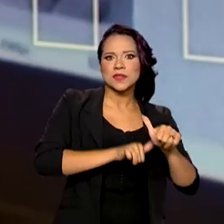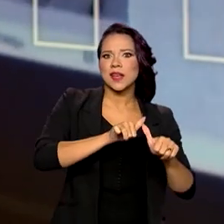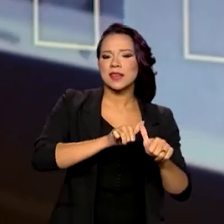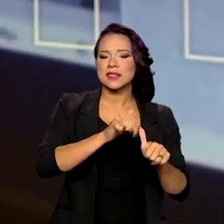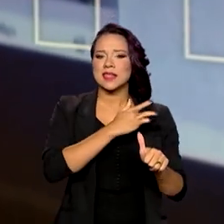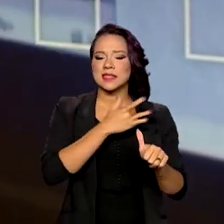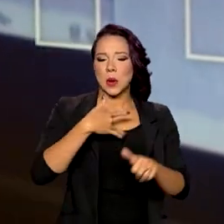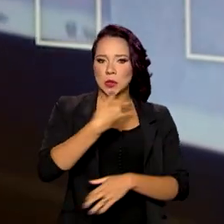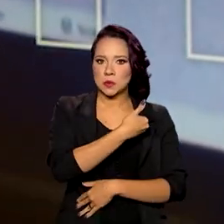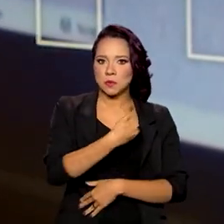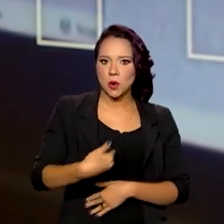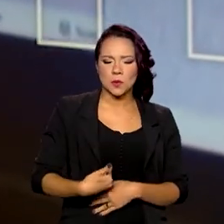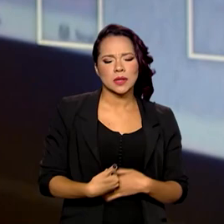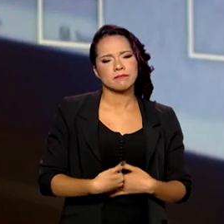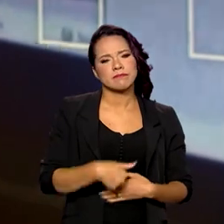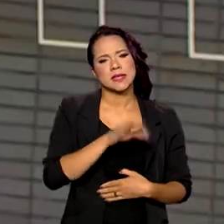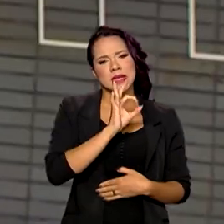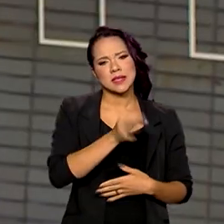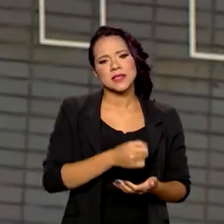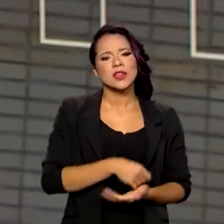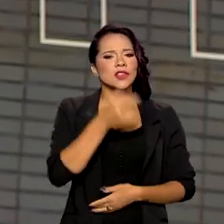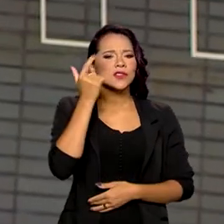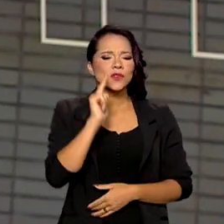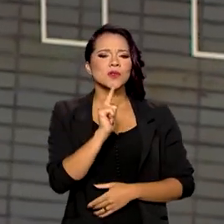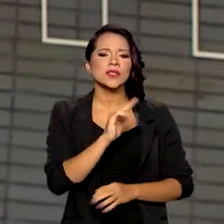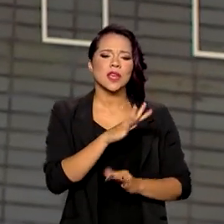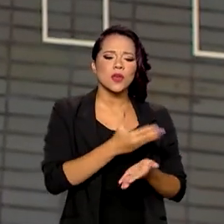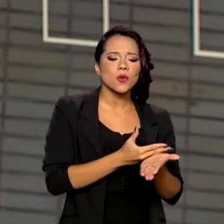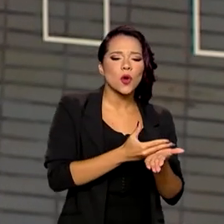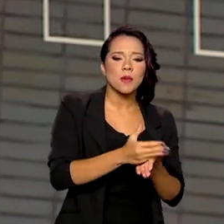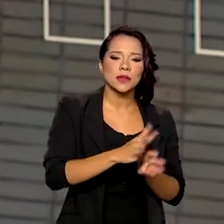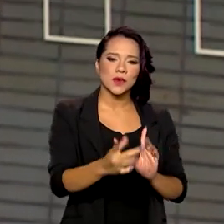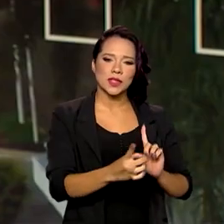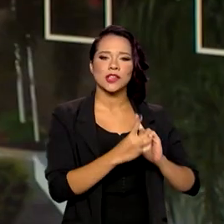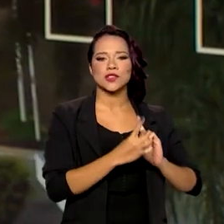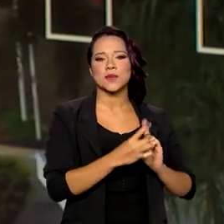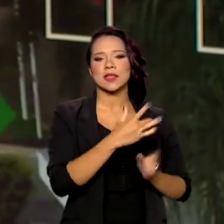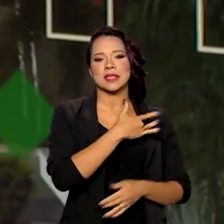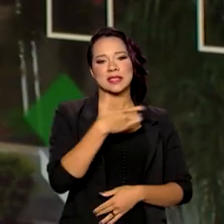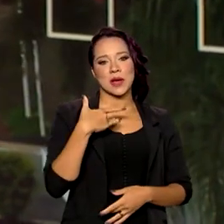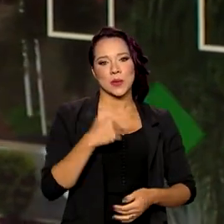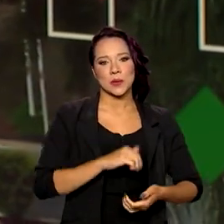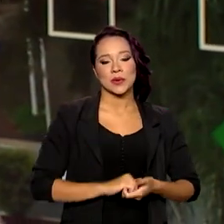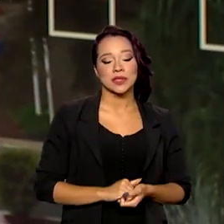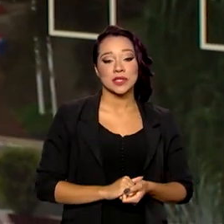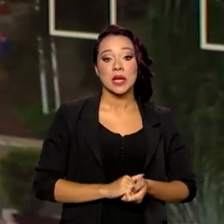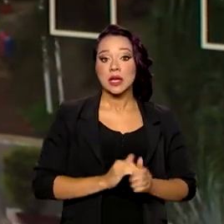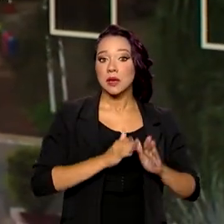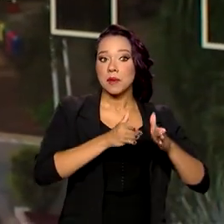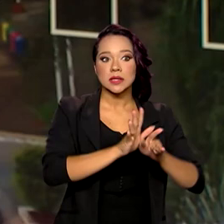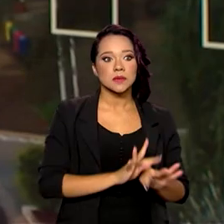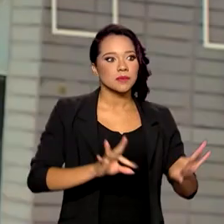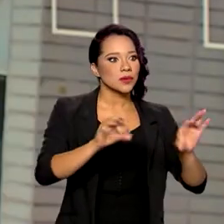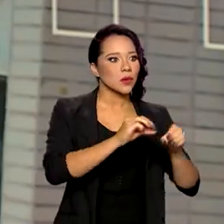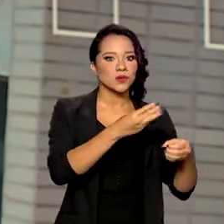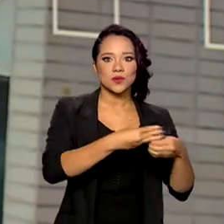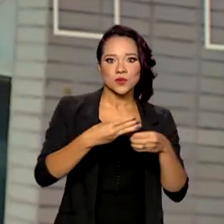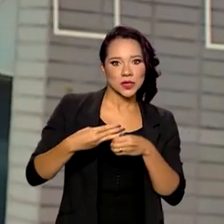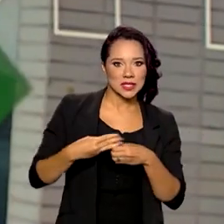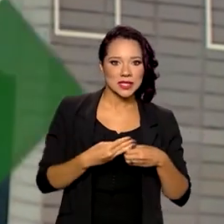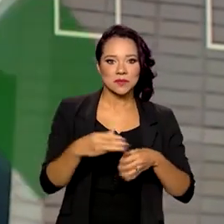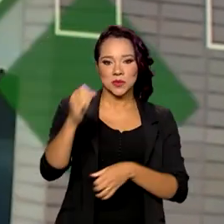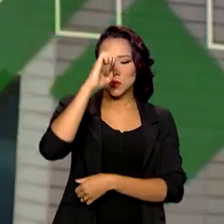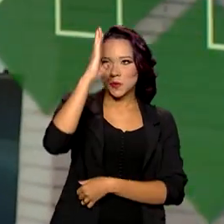na saúde pública, sem dúvida, nós faremos na atenção primária à saúde. Presente em todos os municípios